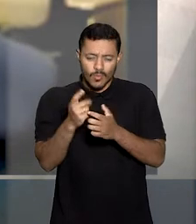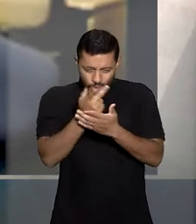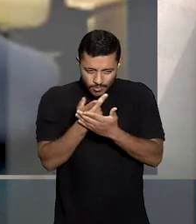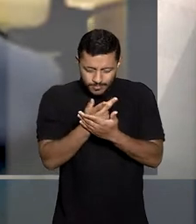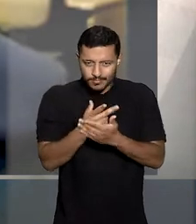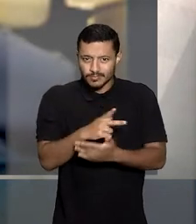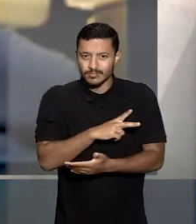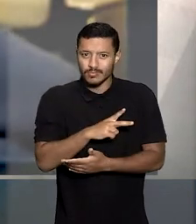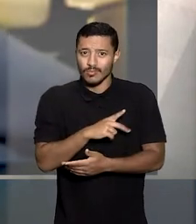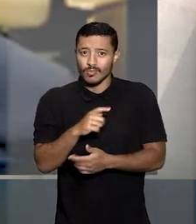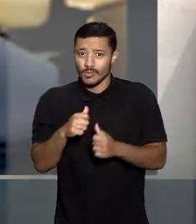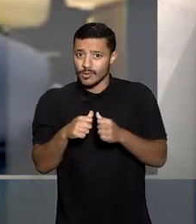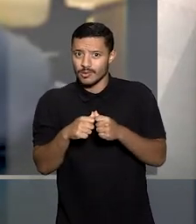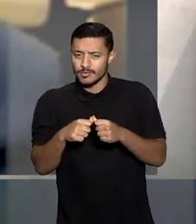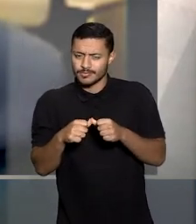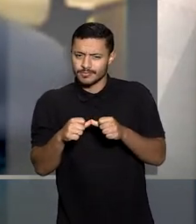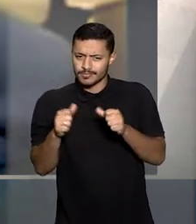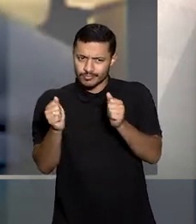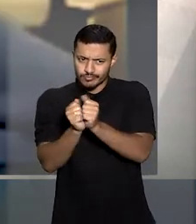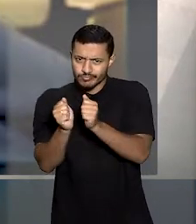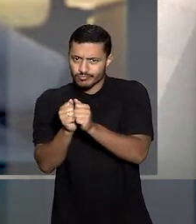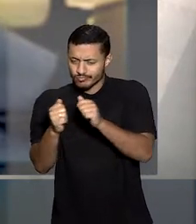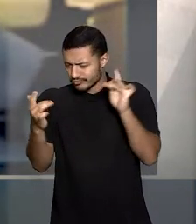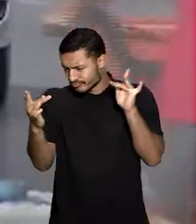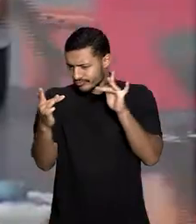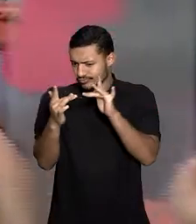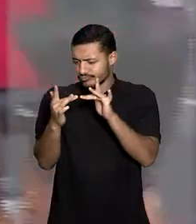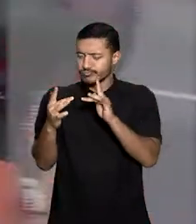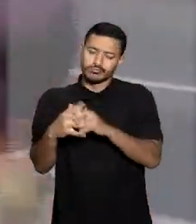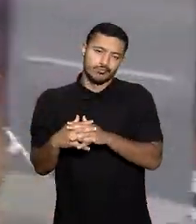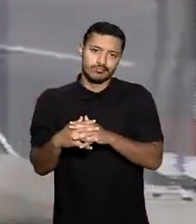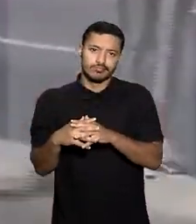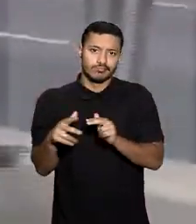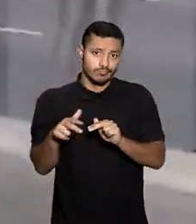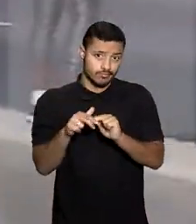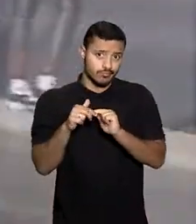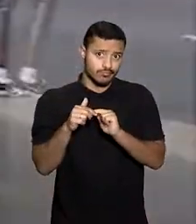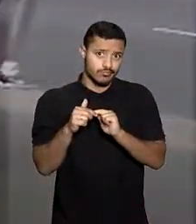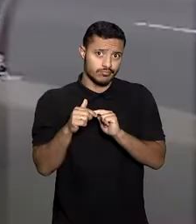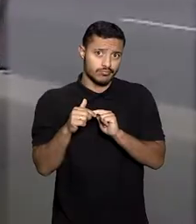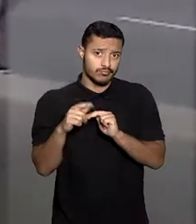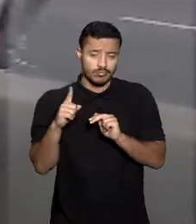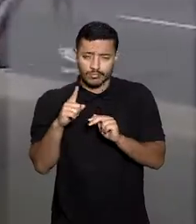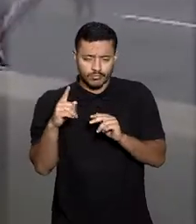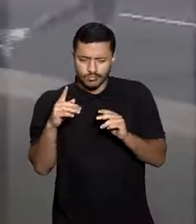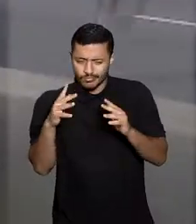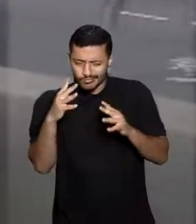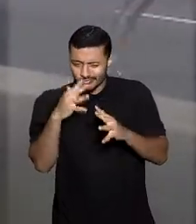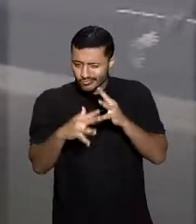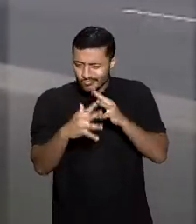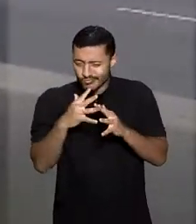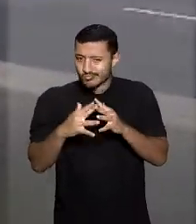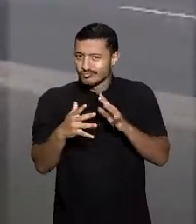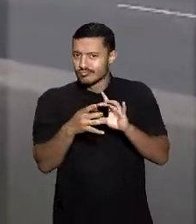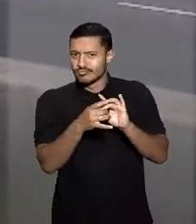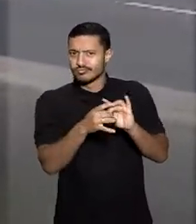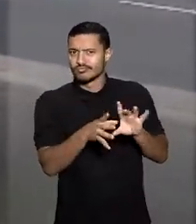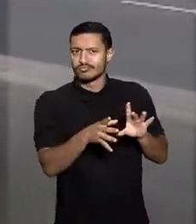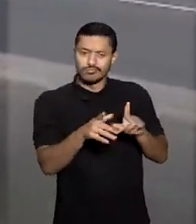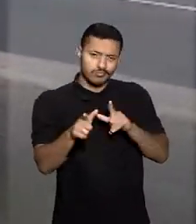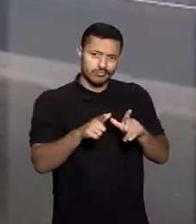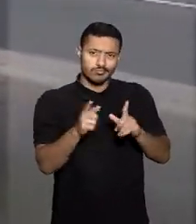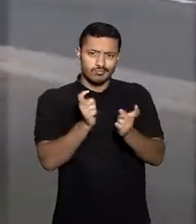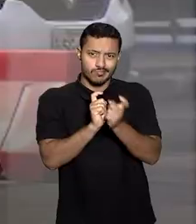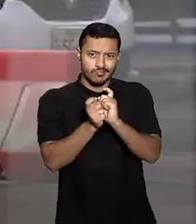busca pessoal quando estiver relacionada à finalidade. Entretanto, essa exceção não se confunde com permissão para realizar